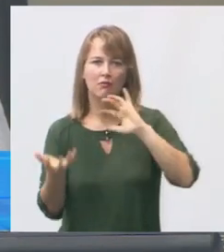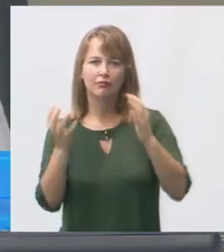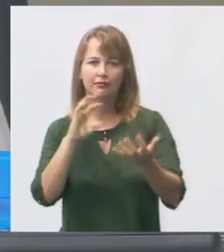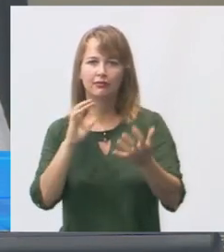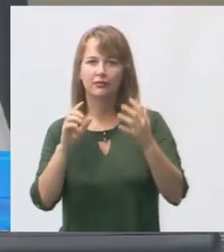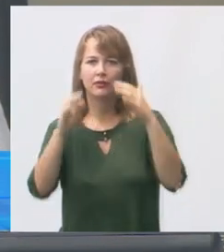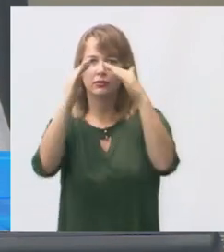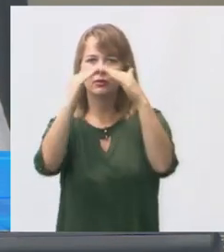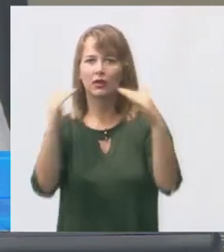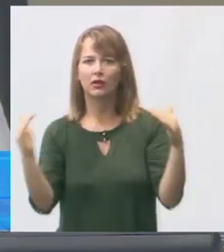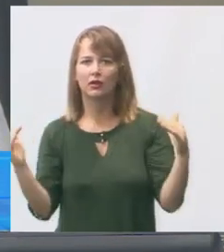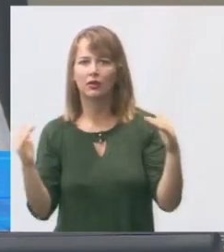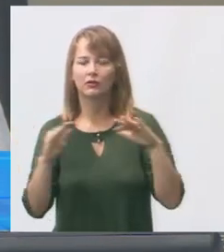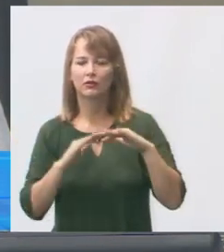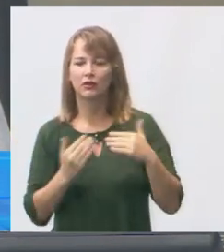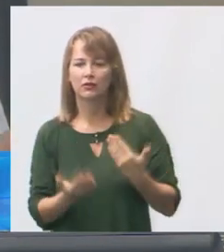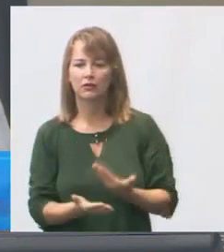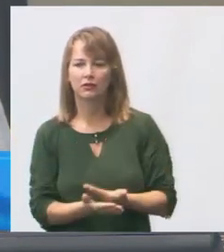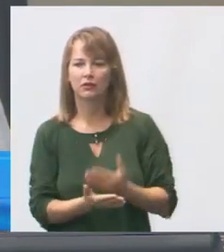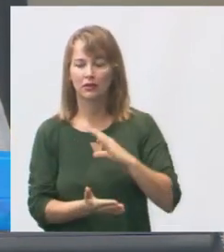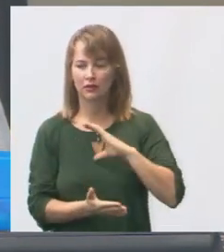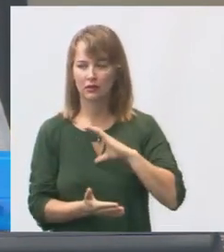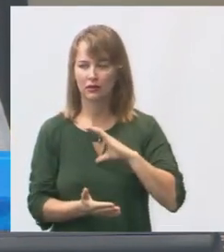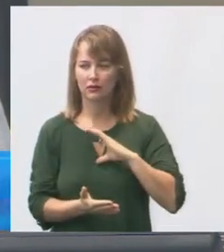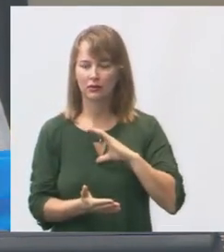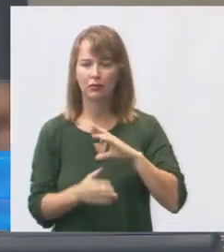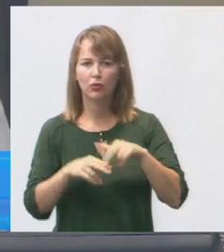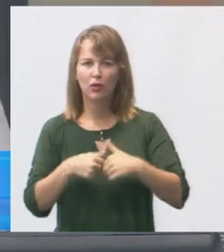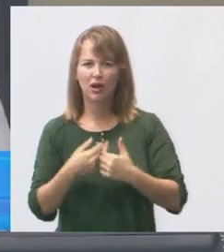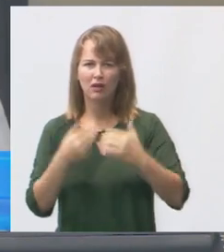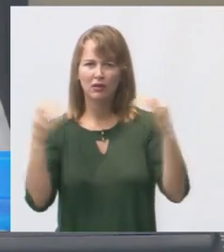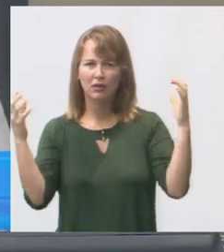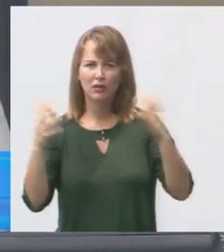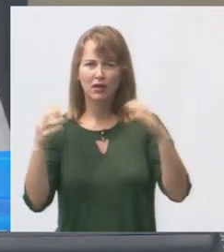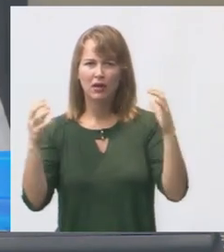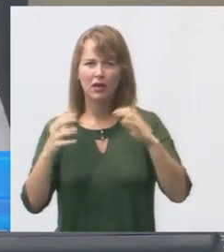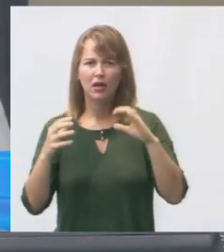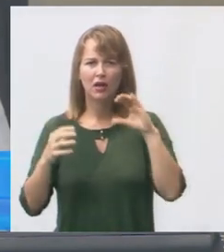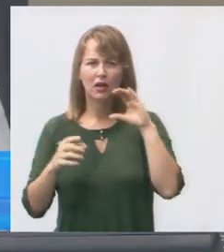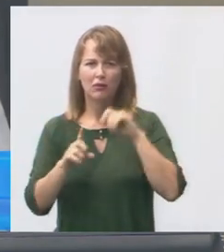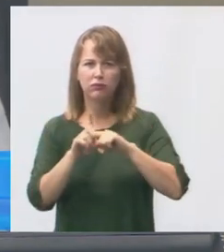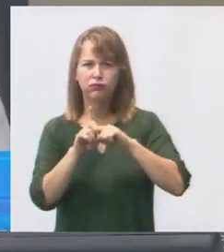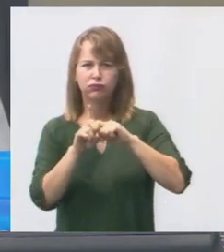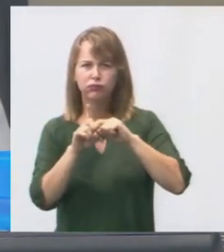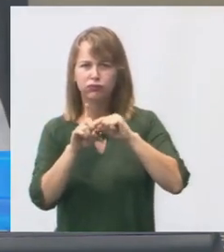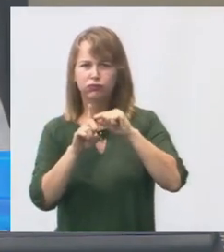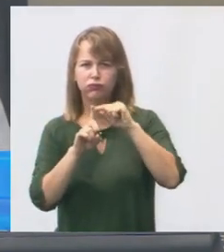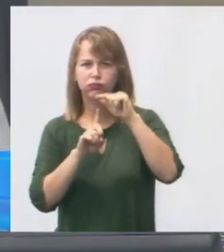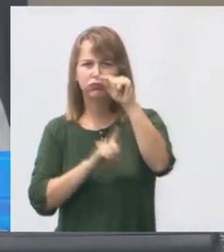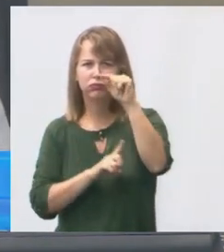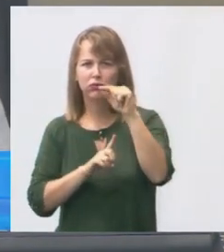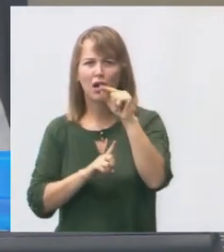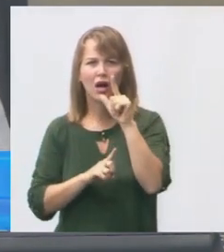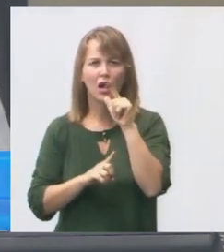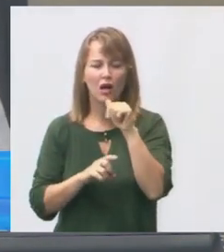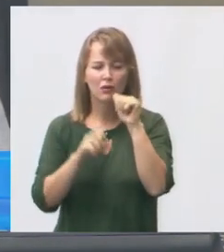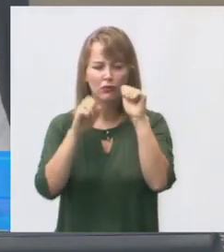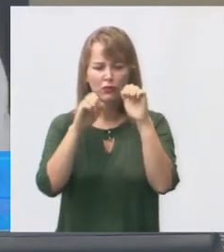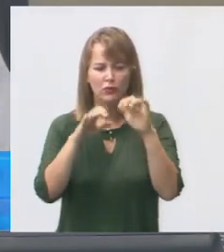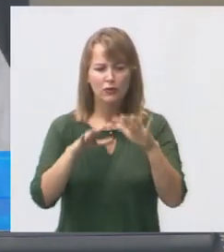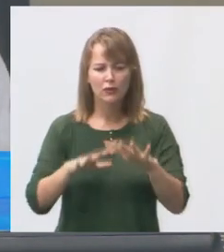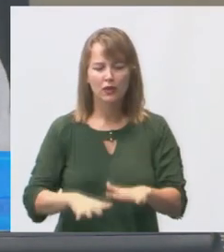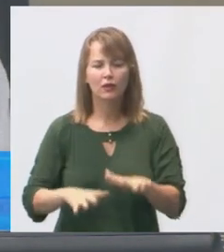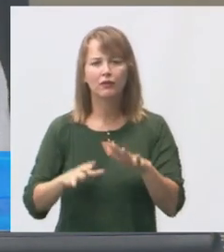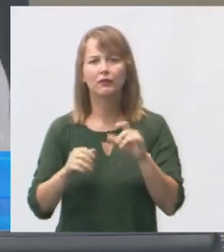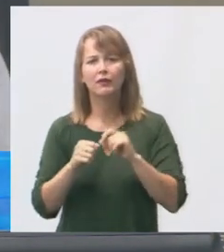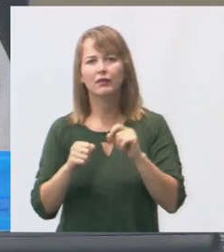que, devido às fortes temperaturas e possíveis vazamentos no espaço local, eles vão fazer